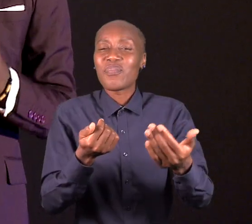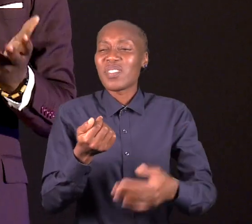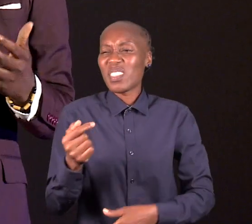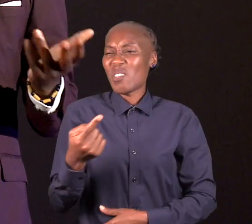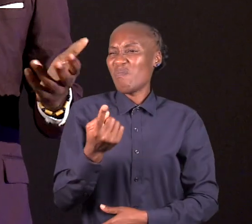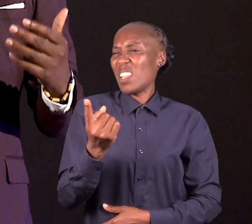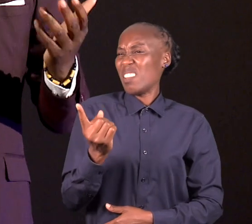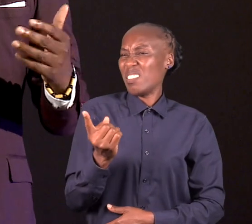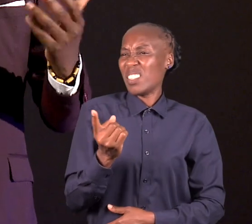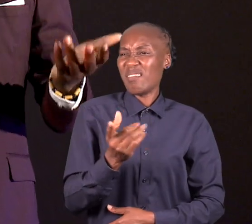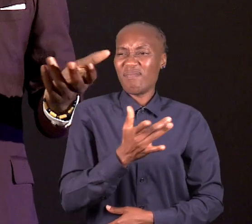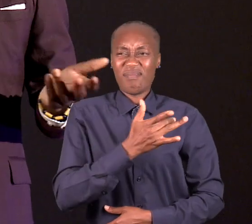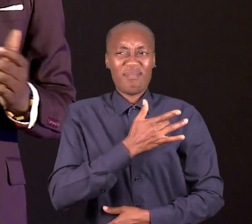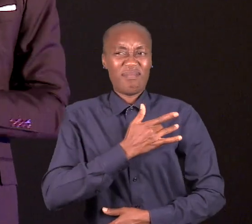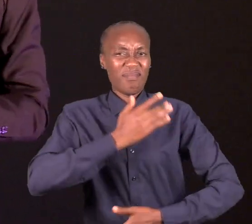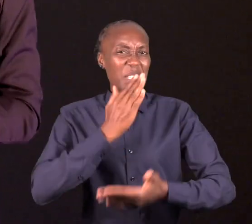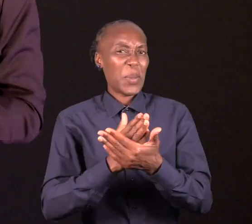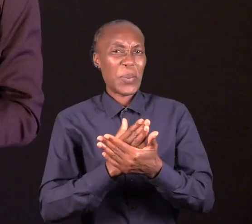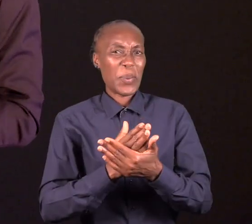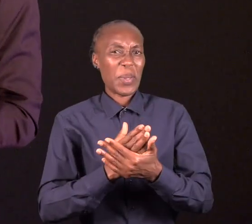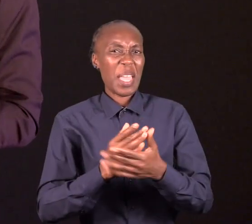Nós percebíamos que eles não sentiam-se convictos.